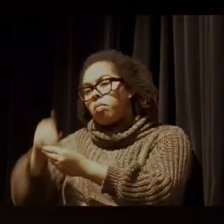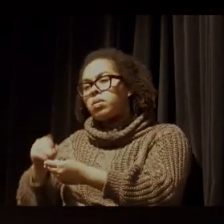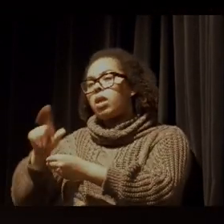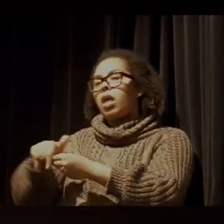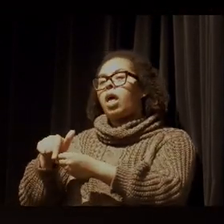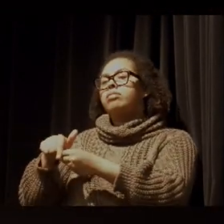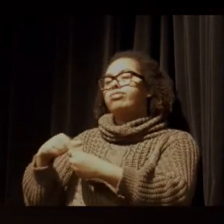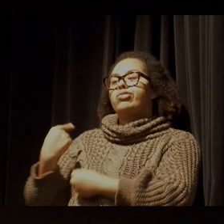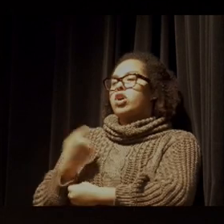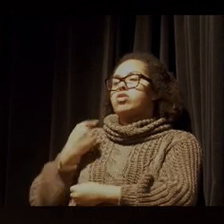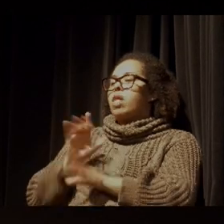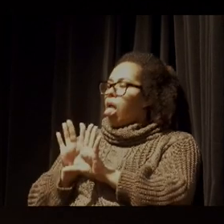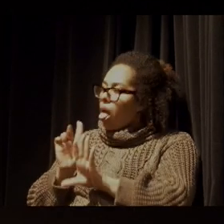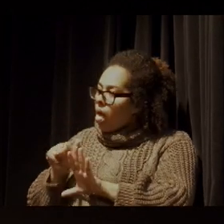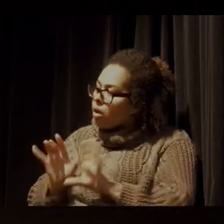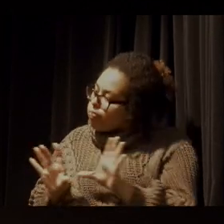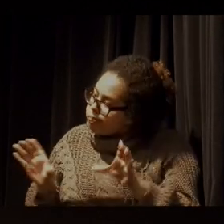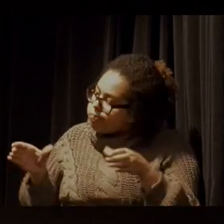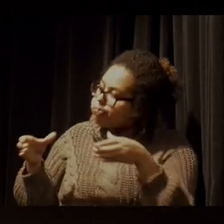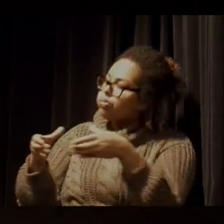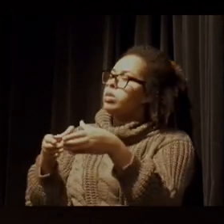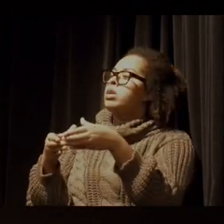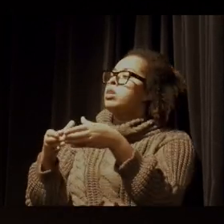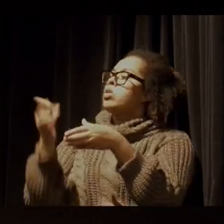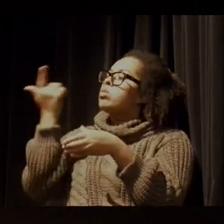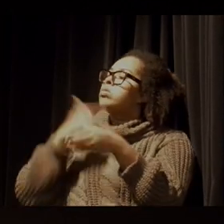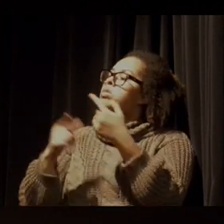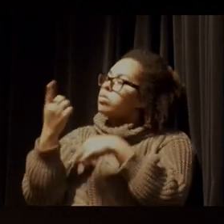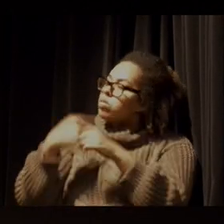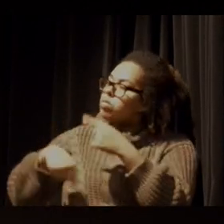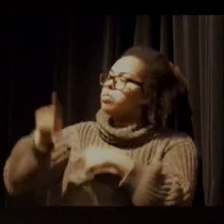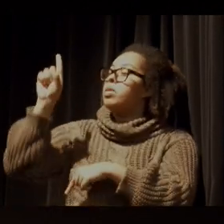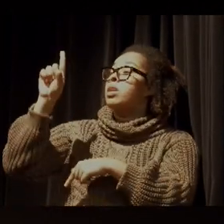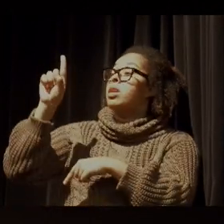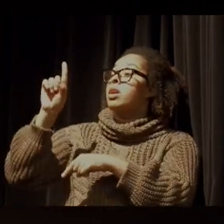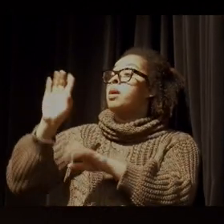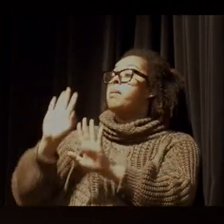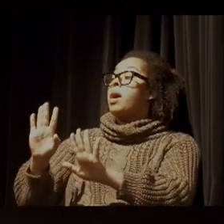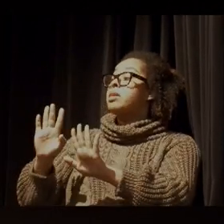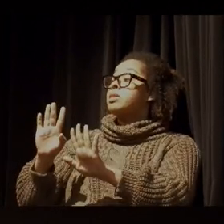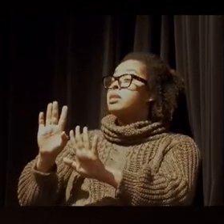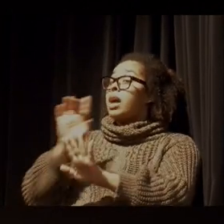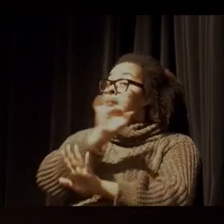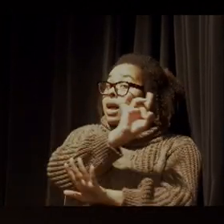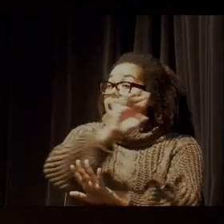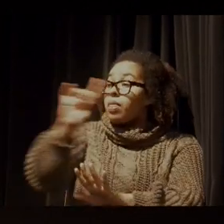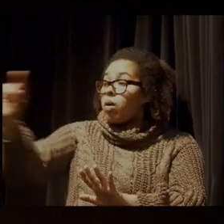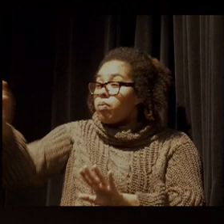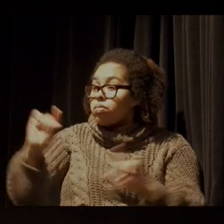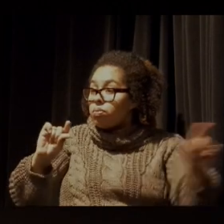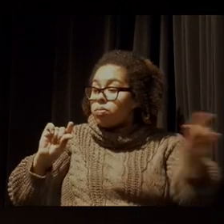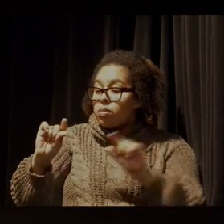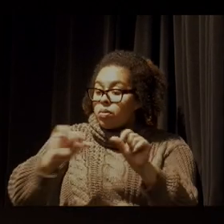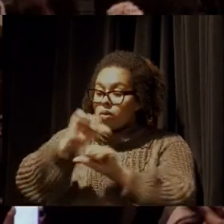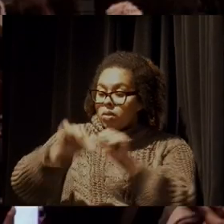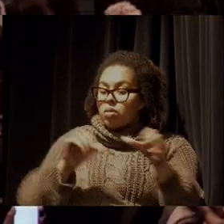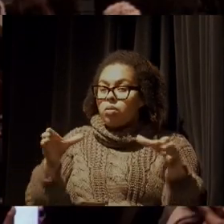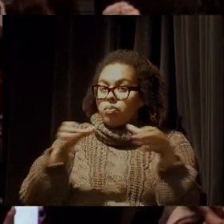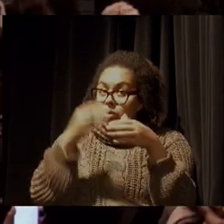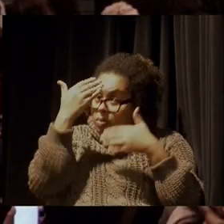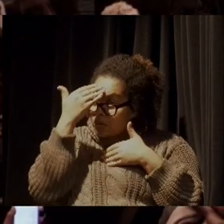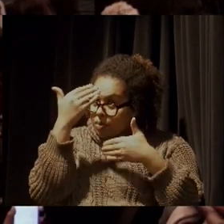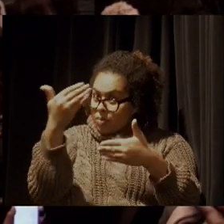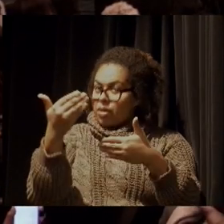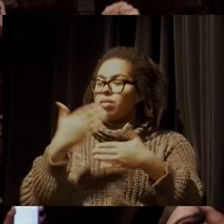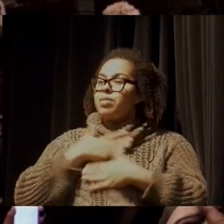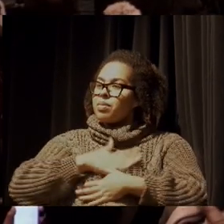coletiva que vai ajudar a gente a superar, mas que o coletivo é feito de cada um. E muito obrigado, obrigado, Ayrton, foi um